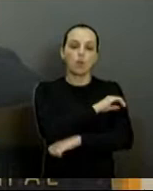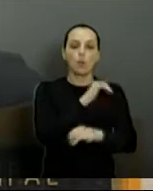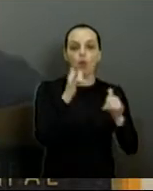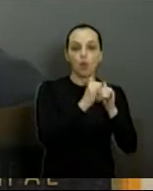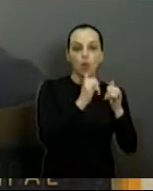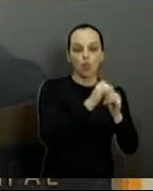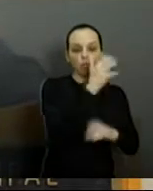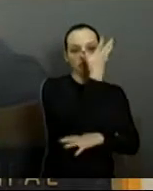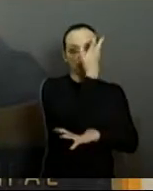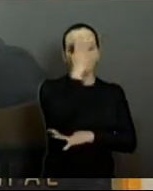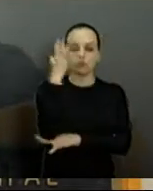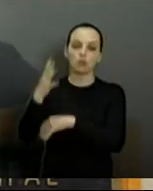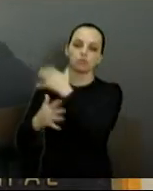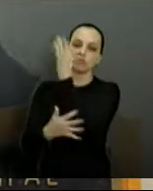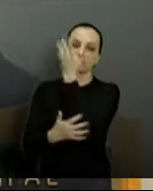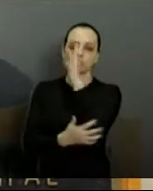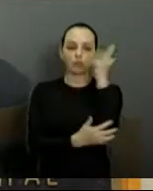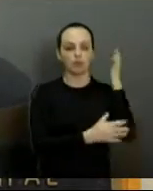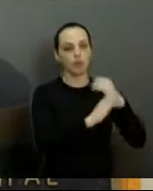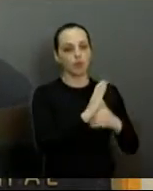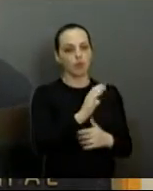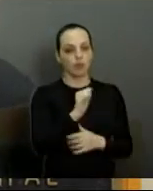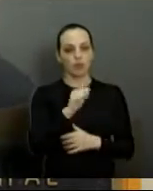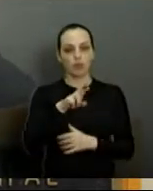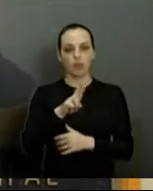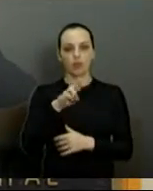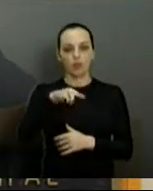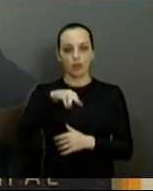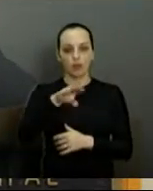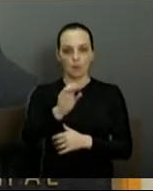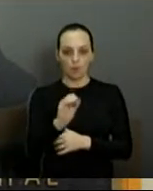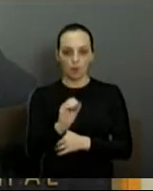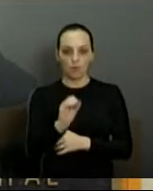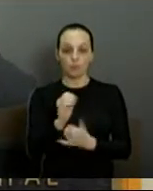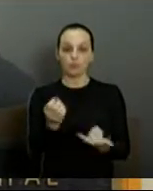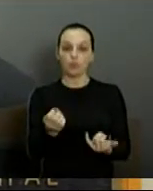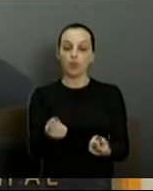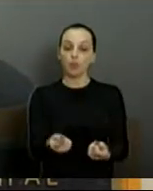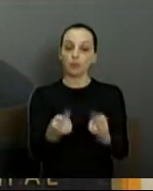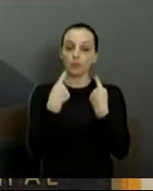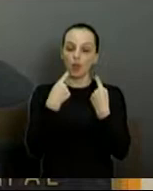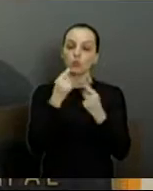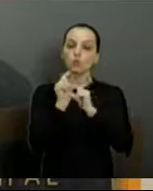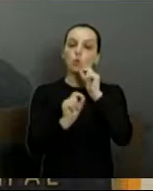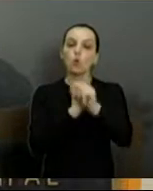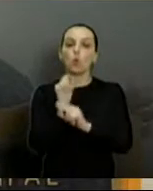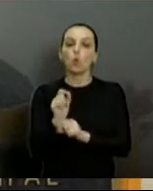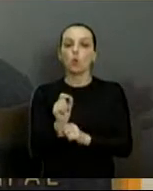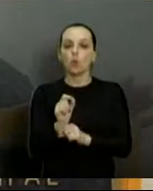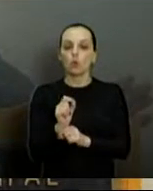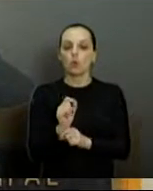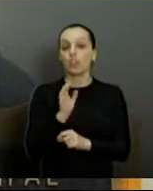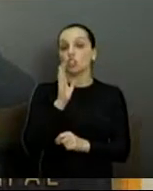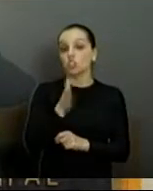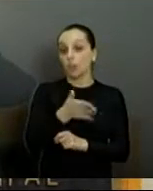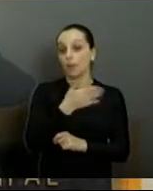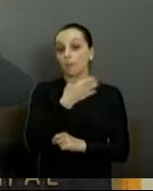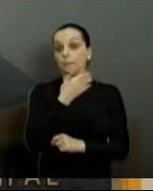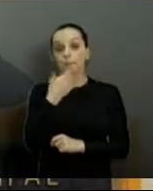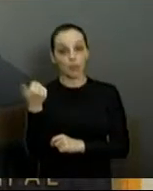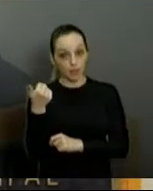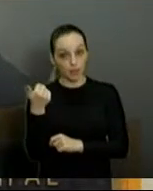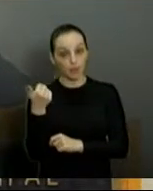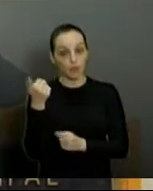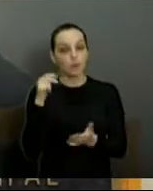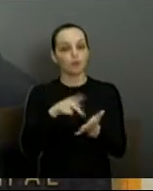recebido o comunicado dos vizinhos, comerciantes, que o serviço tem, já houve uma melhora,